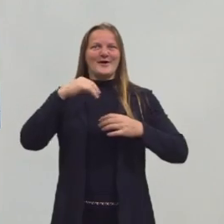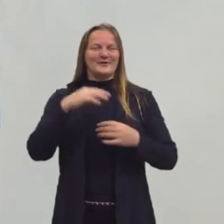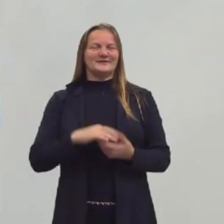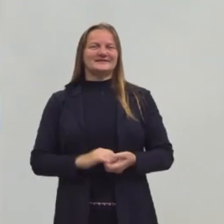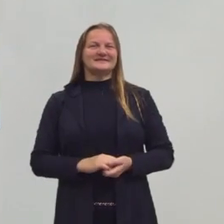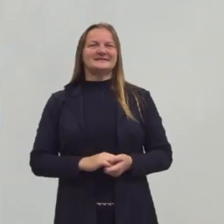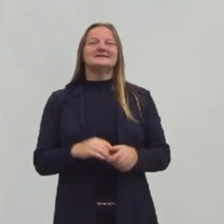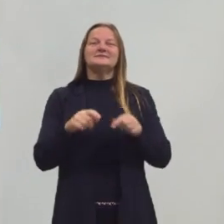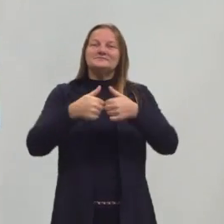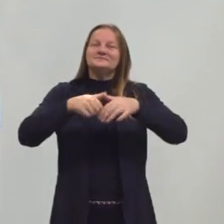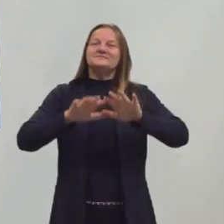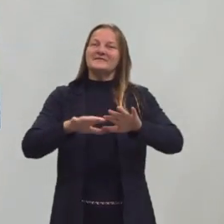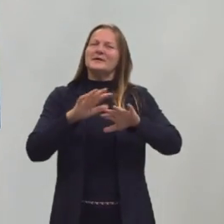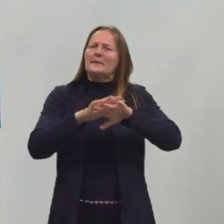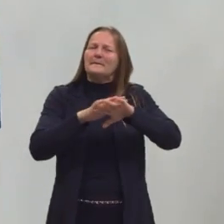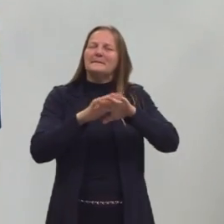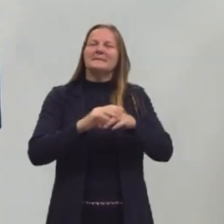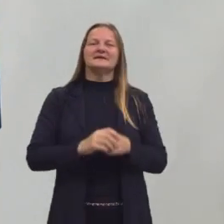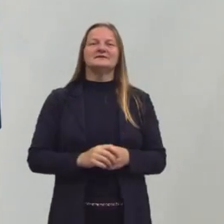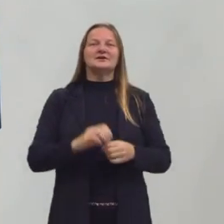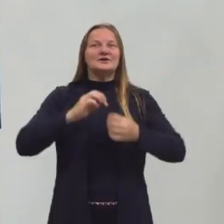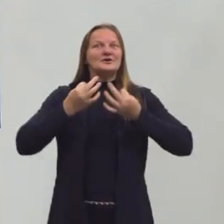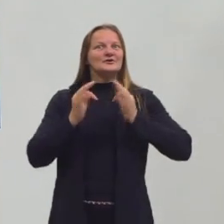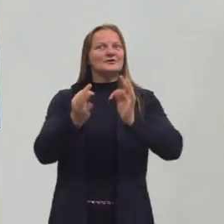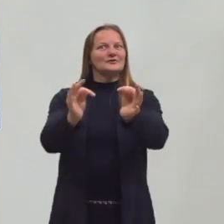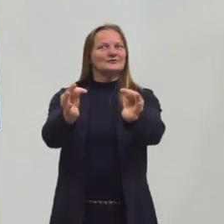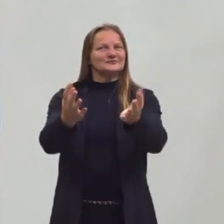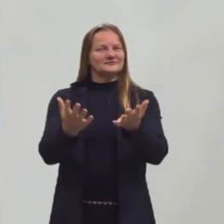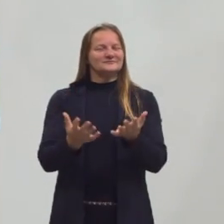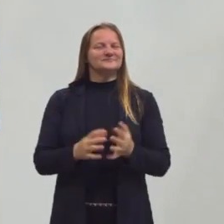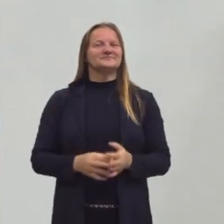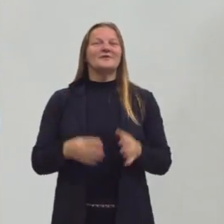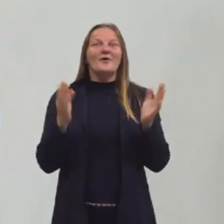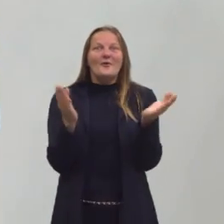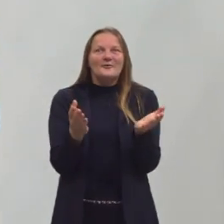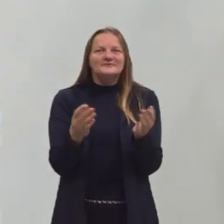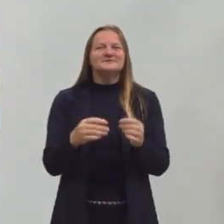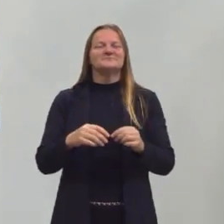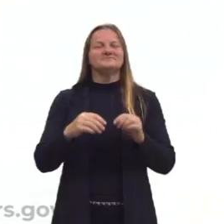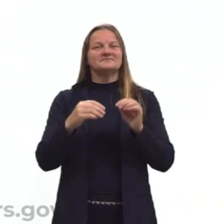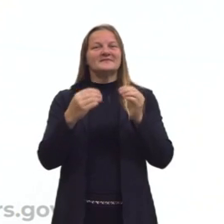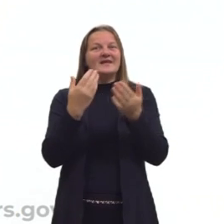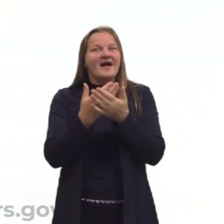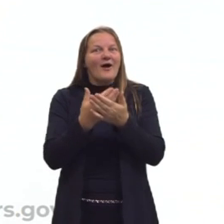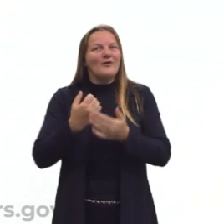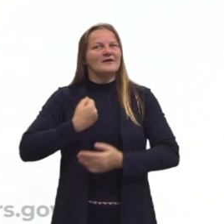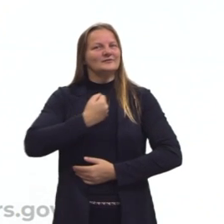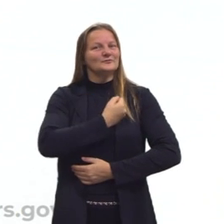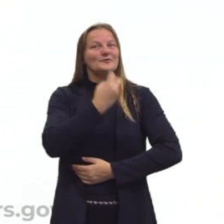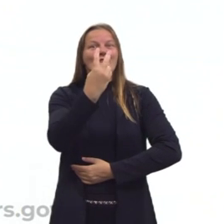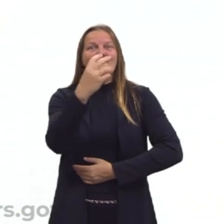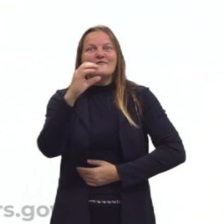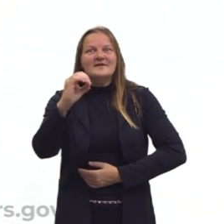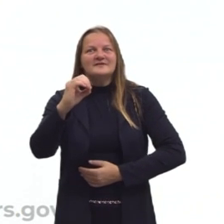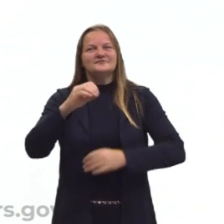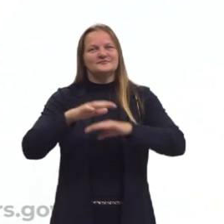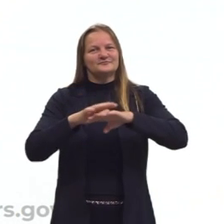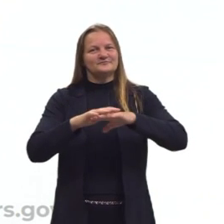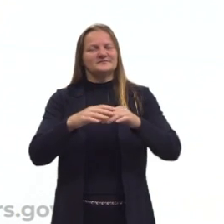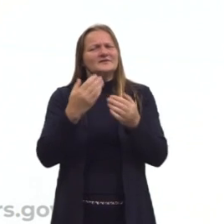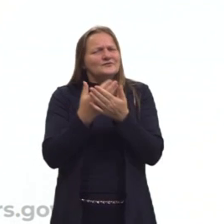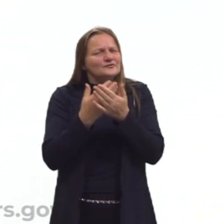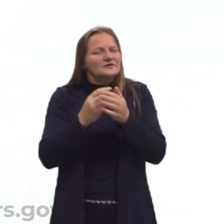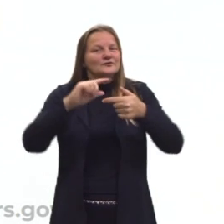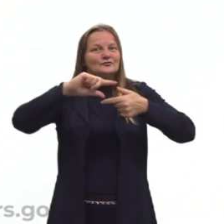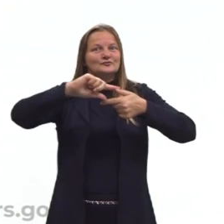Estamos aqui então para mais uma aula de matemática e suas tecnologias. Hoje nós vamos para a nossa aula de número 20, agora estudando